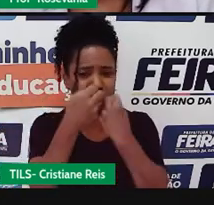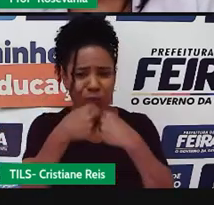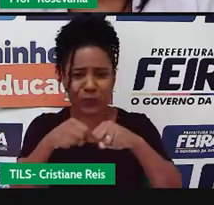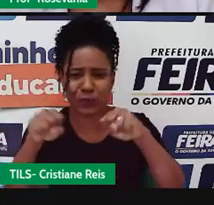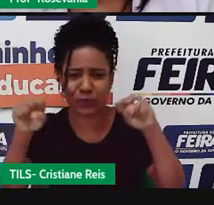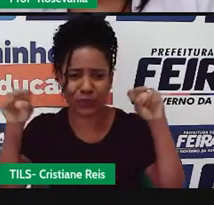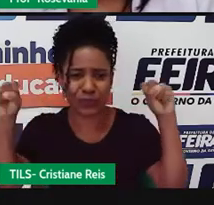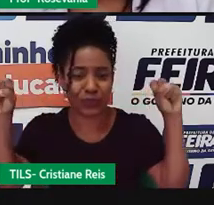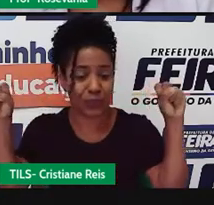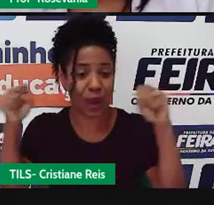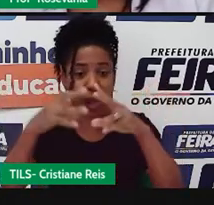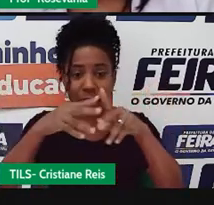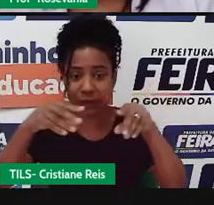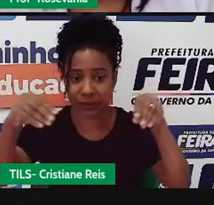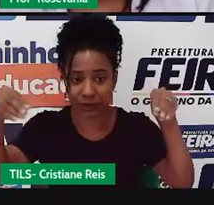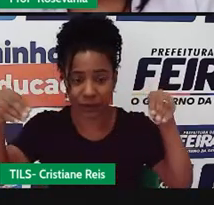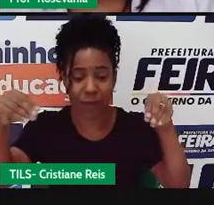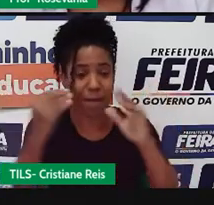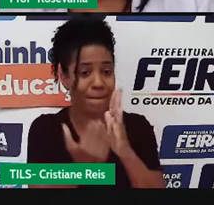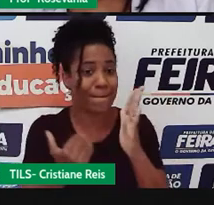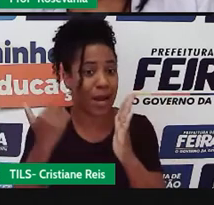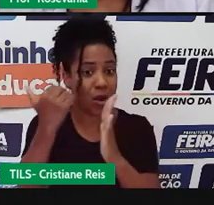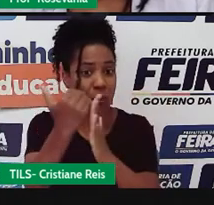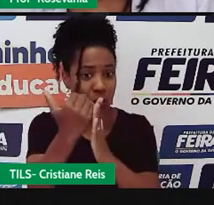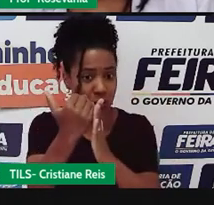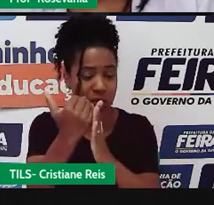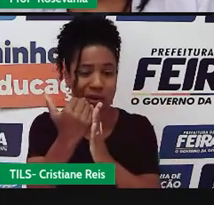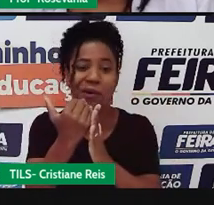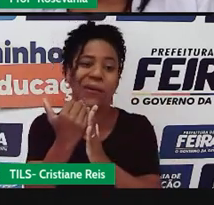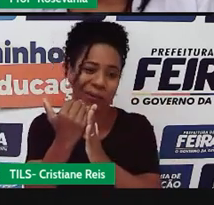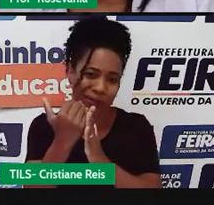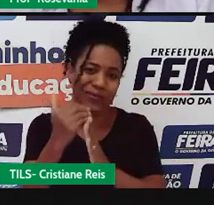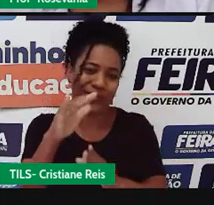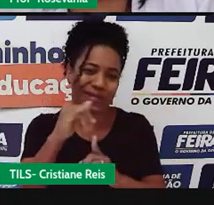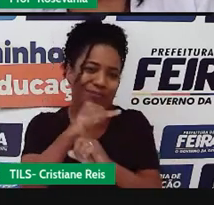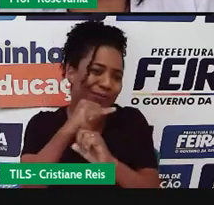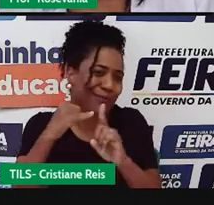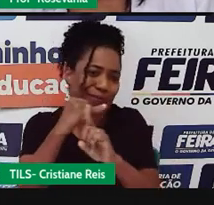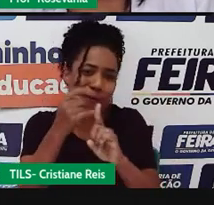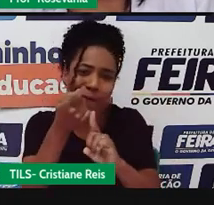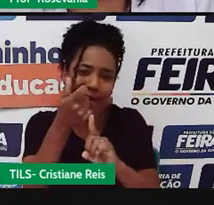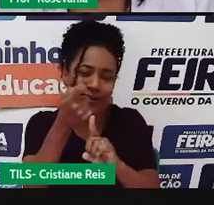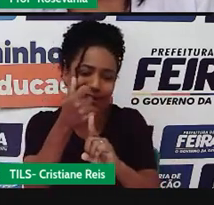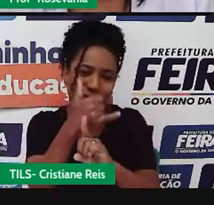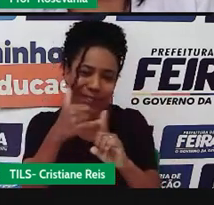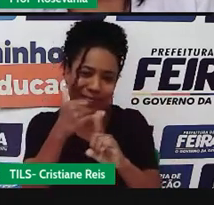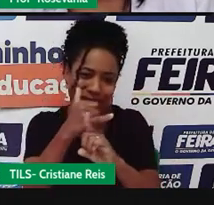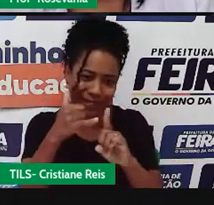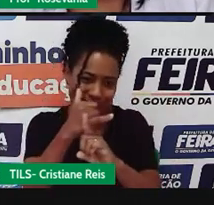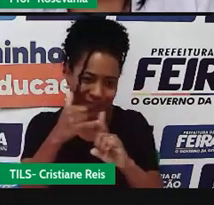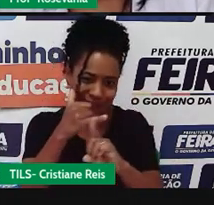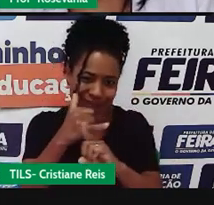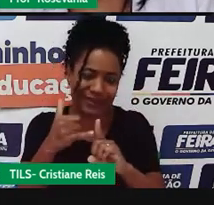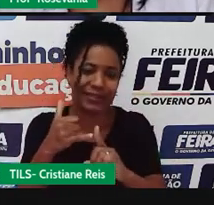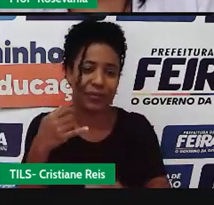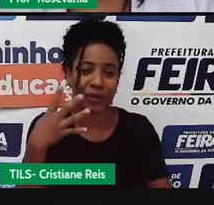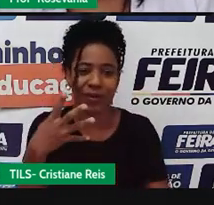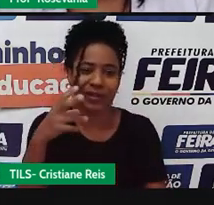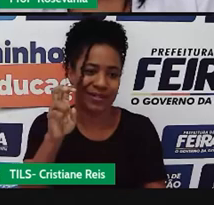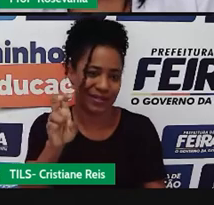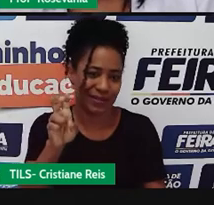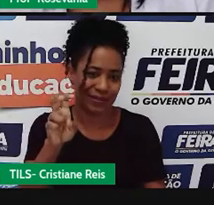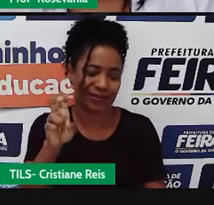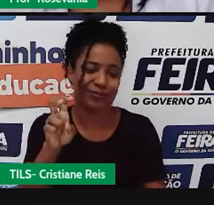quantidade de volume de água dele, você percebeu, é quase a metade, né, do que a gente pode encontrar em